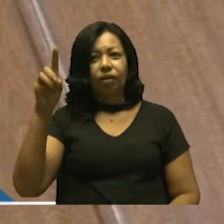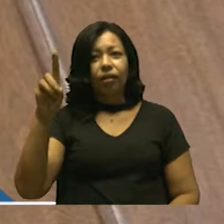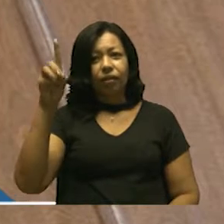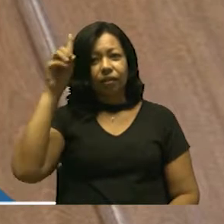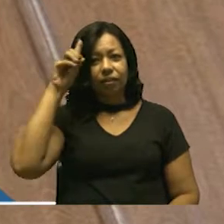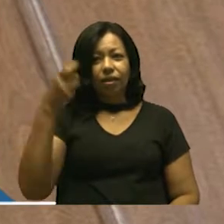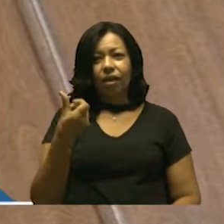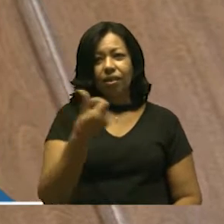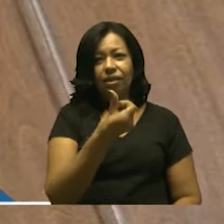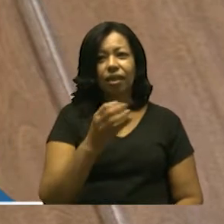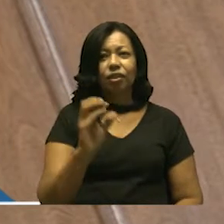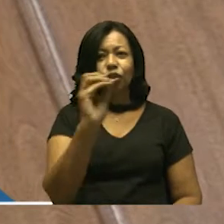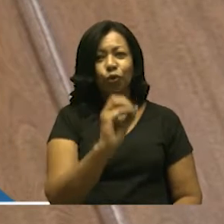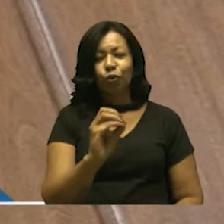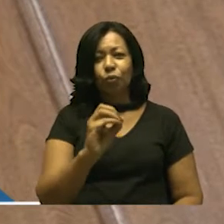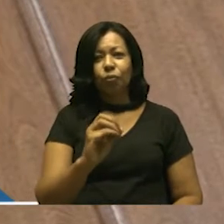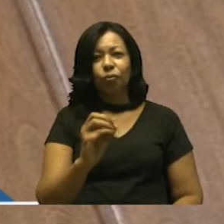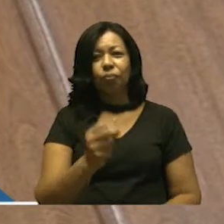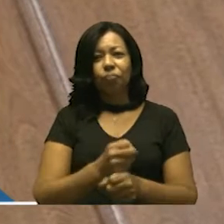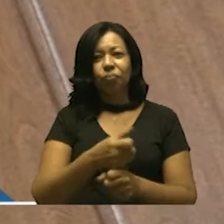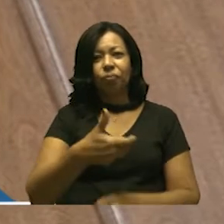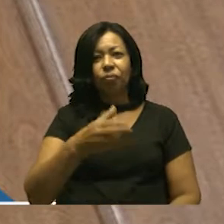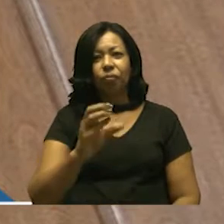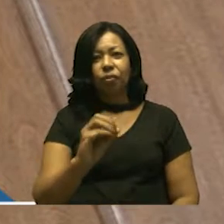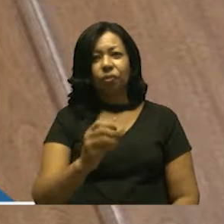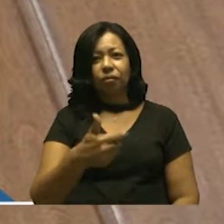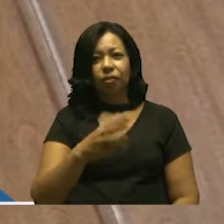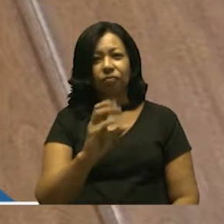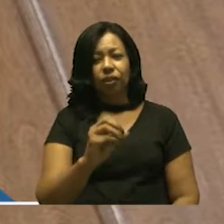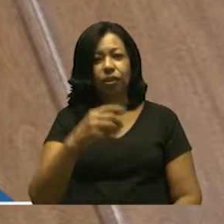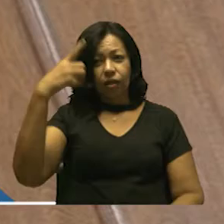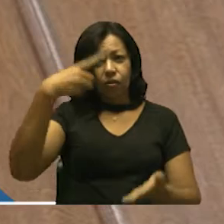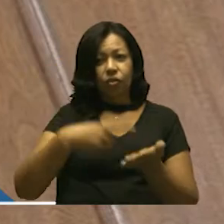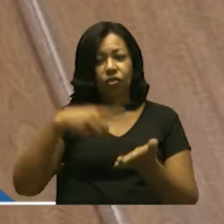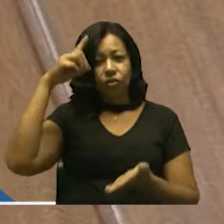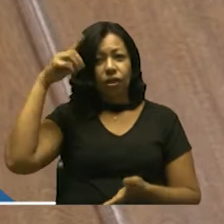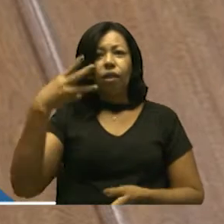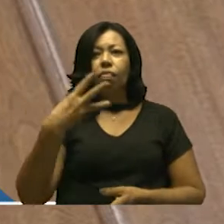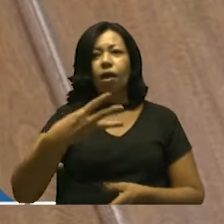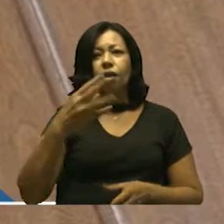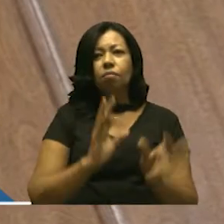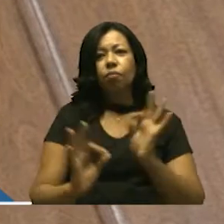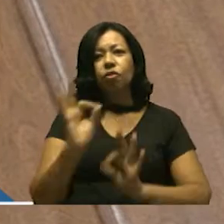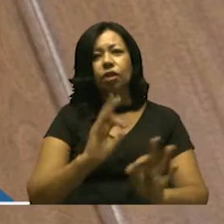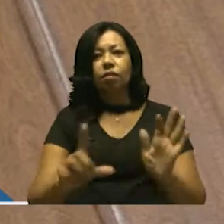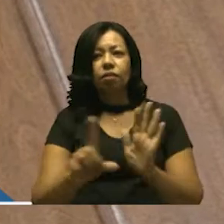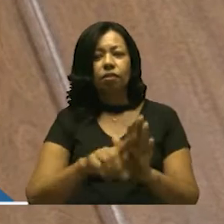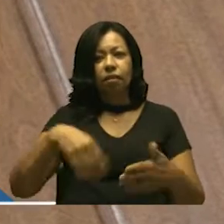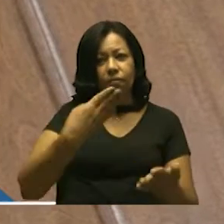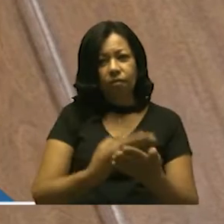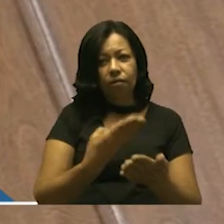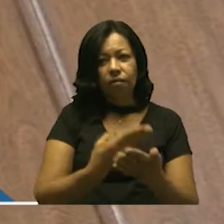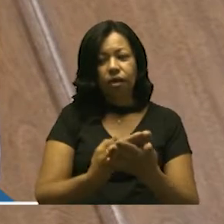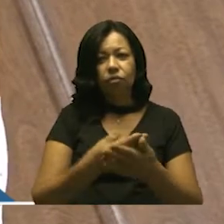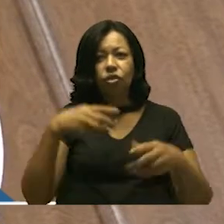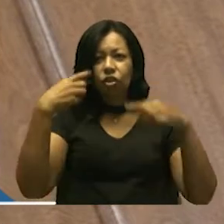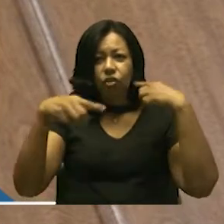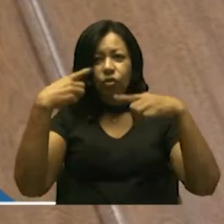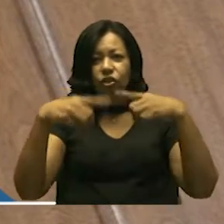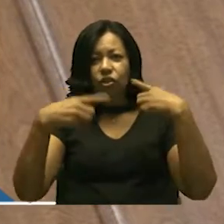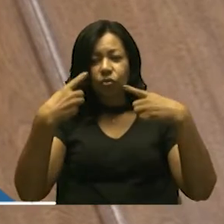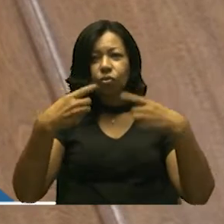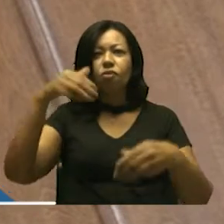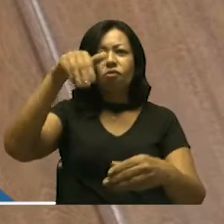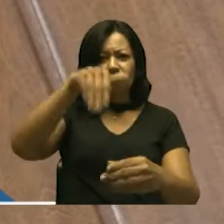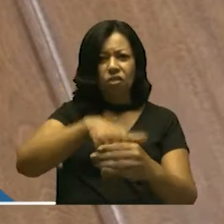6 de outubro de 2020. Na hora do dia, três projetos de lei serão analisados, discutidos